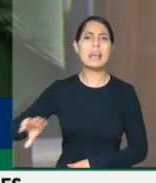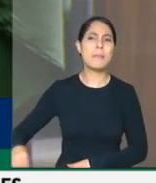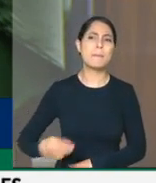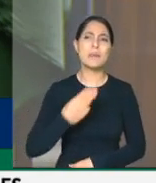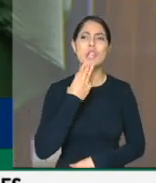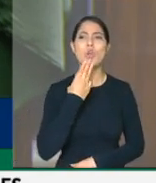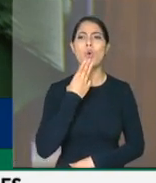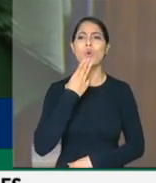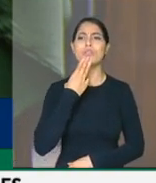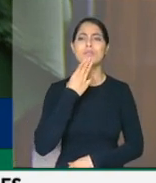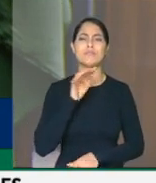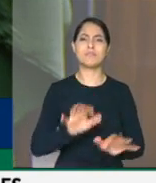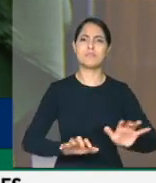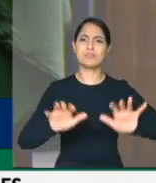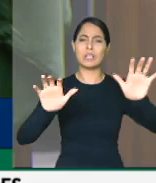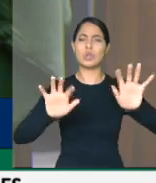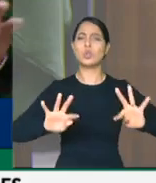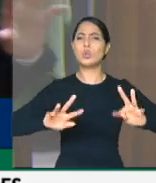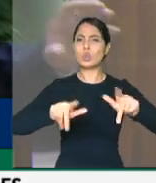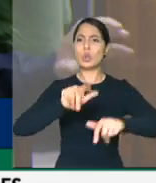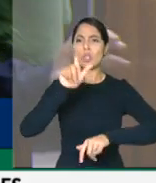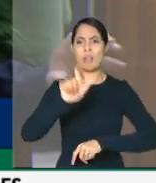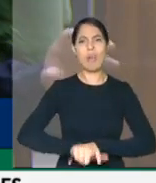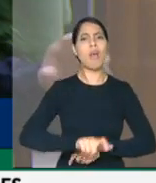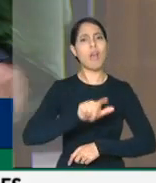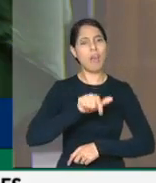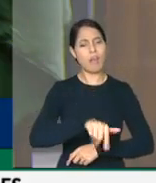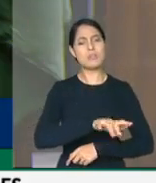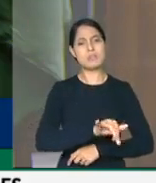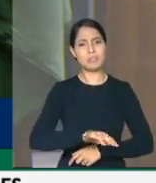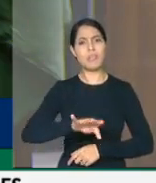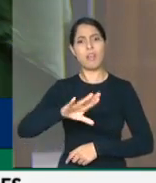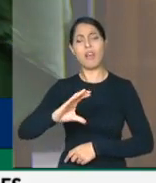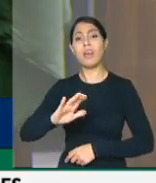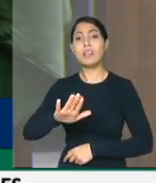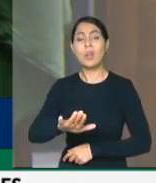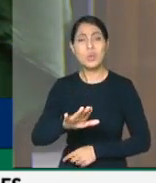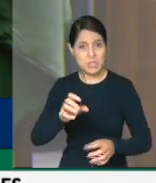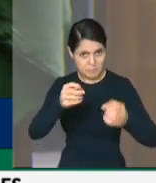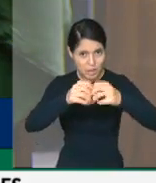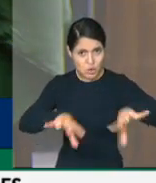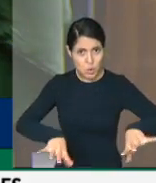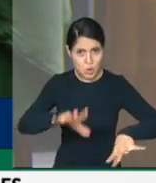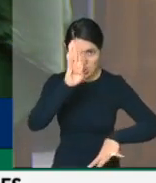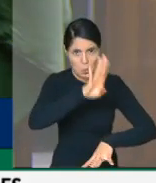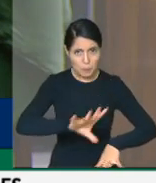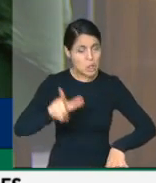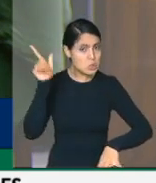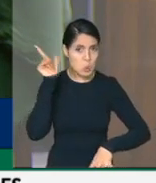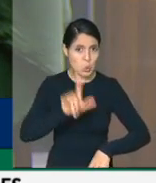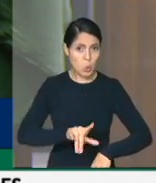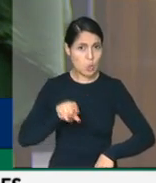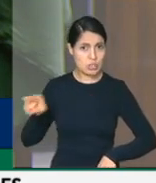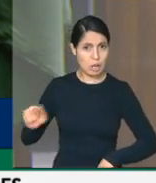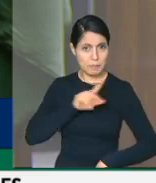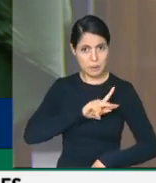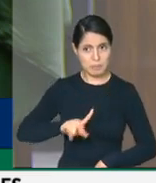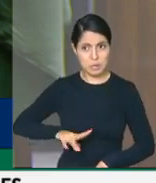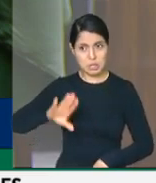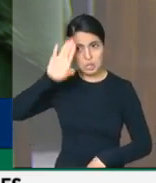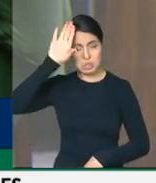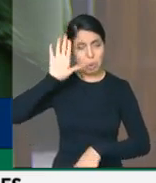ter o chip pelo CETEC. Se deu prejuízo e o Brasil não pode mais, através da presidência da república,